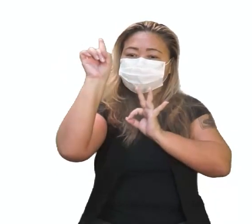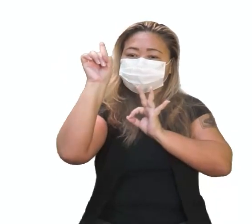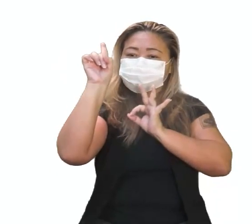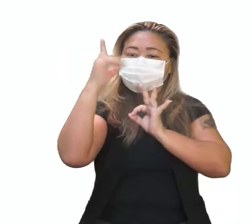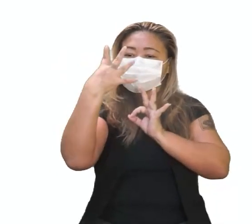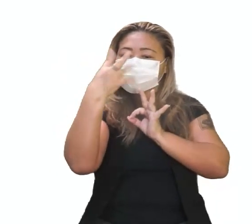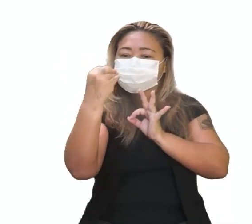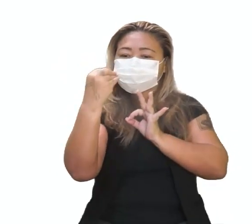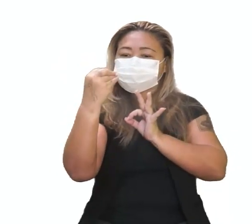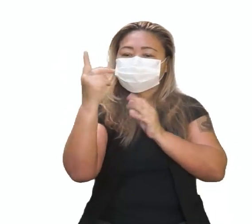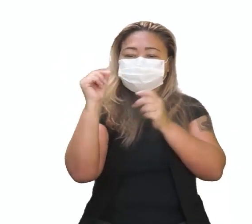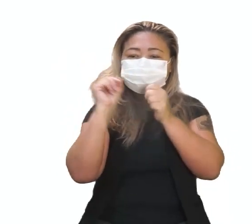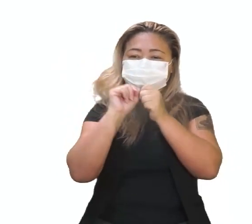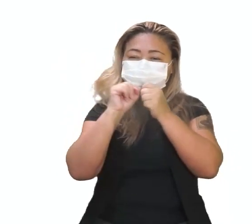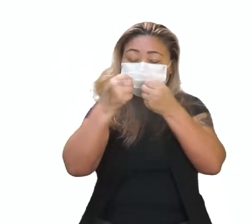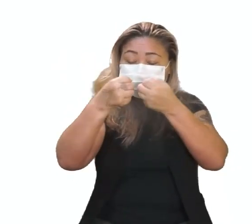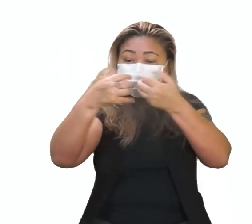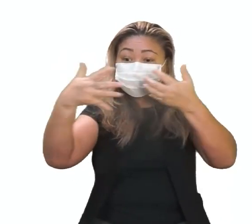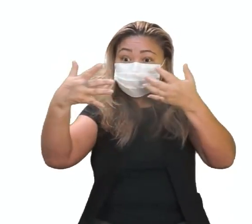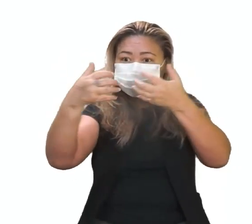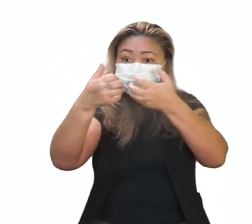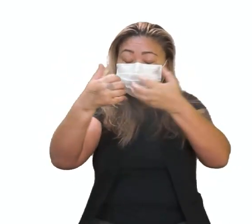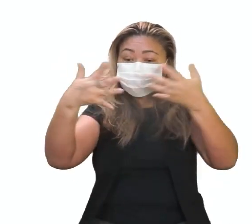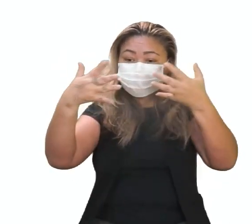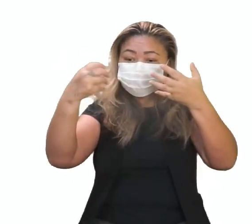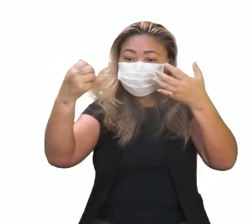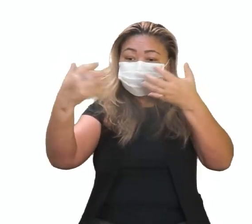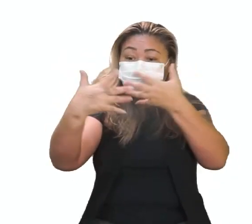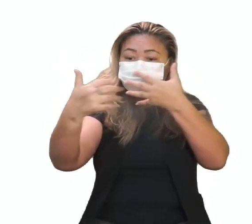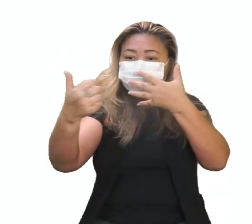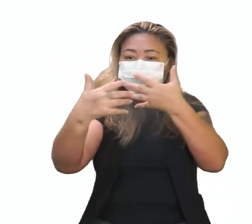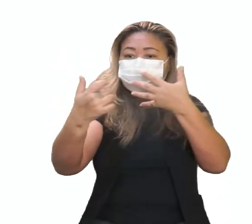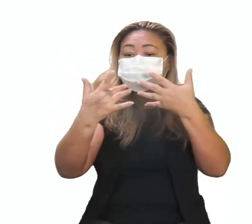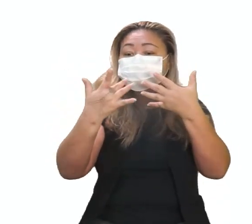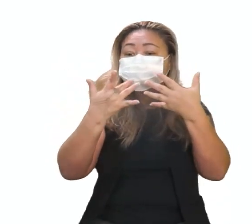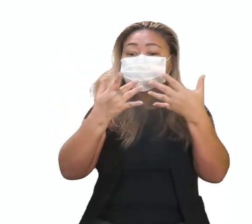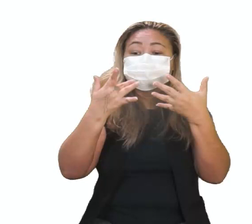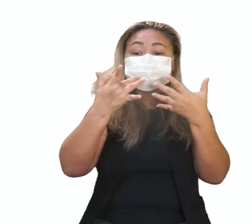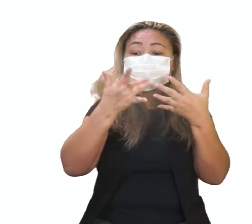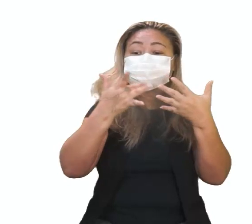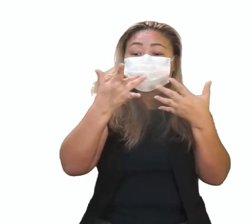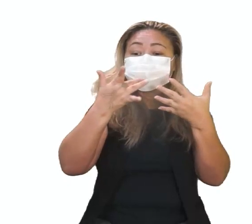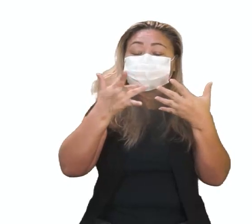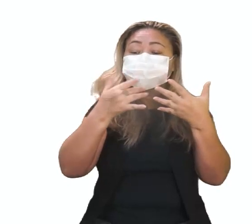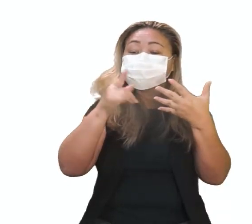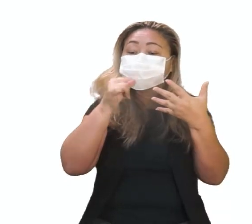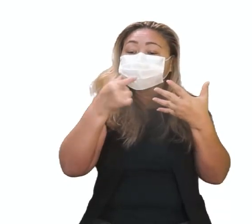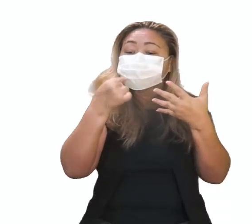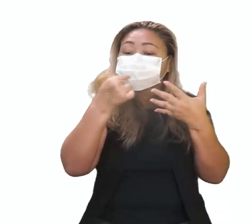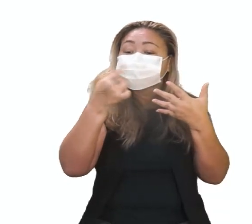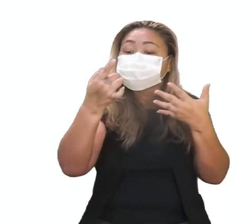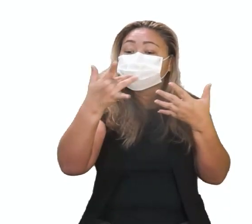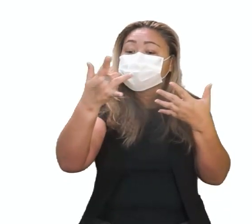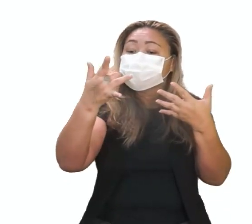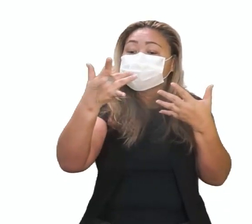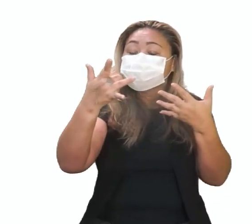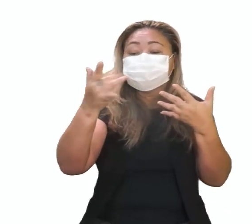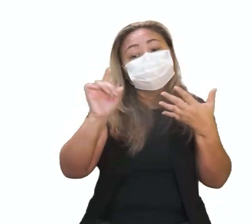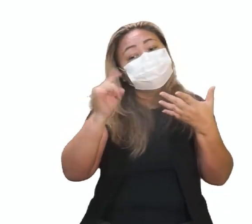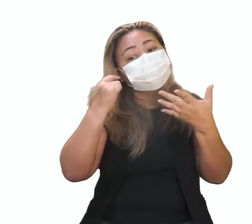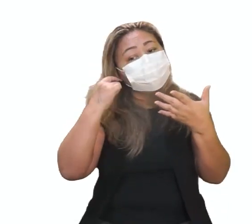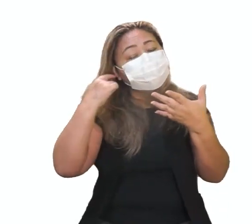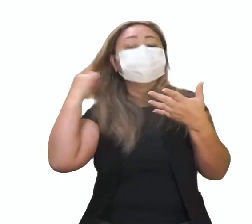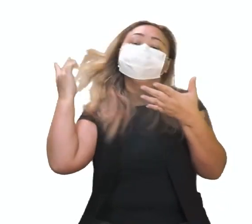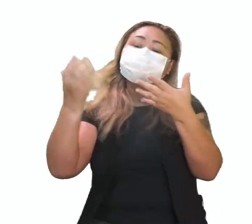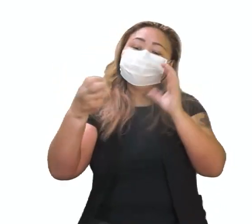foto? Ela fez essa difração, né, de luz. Ela tirou da saliva, tá? Então, a gente tem na nossa saliva material